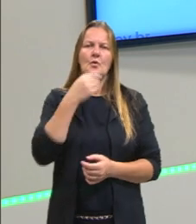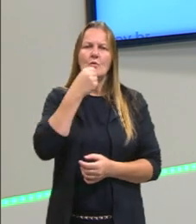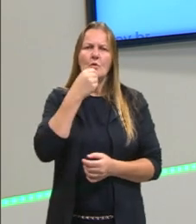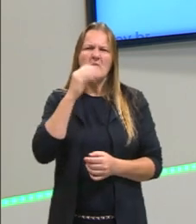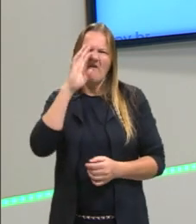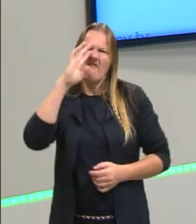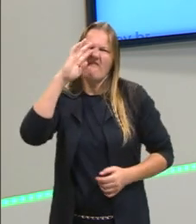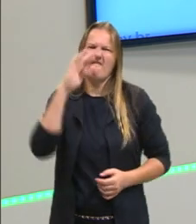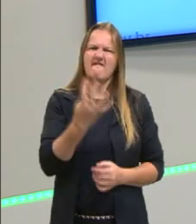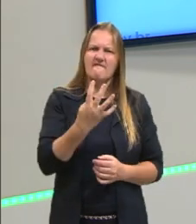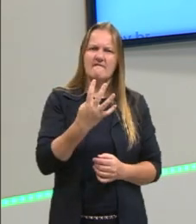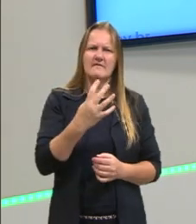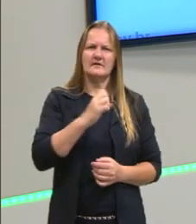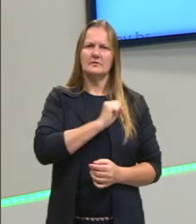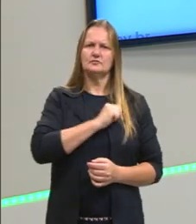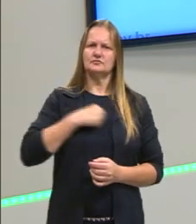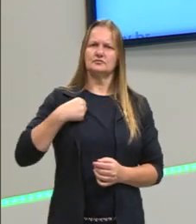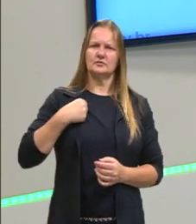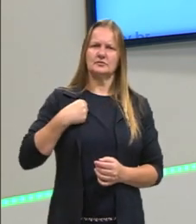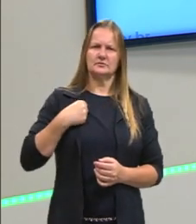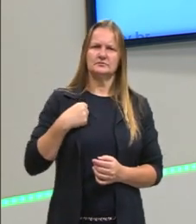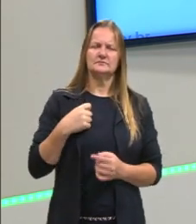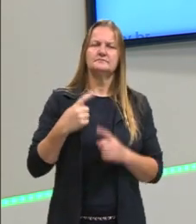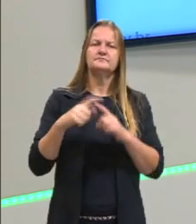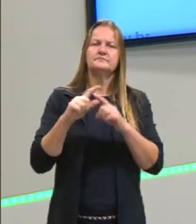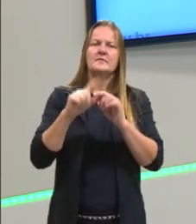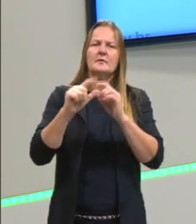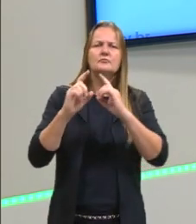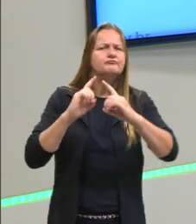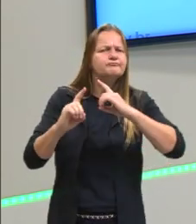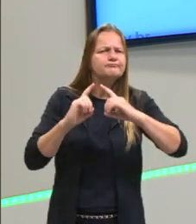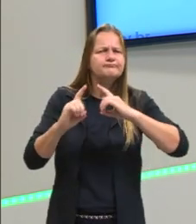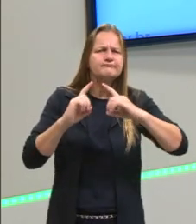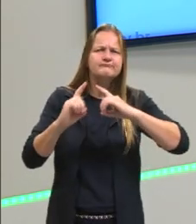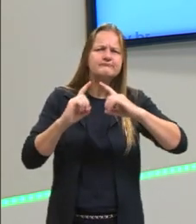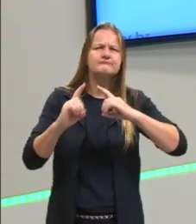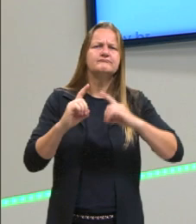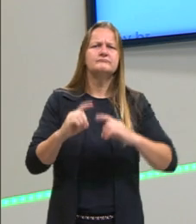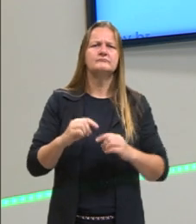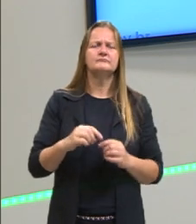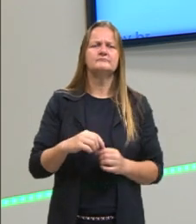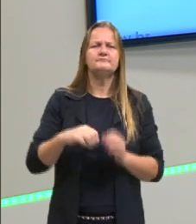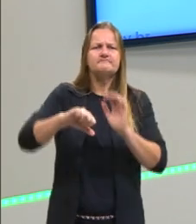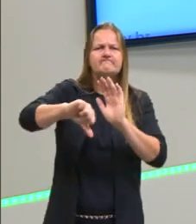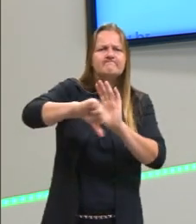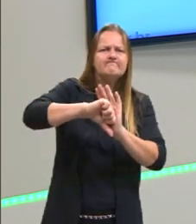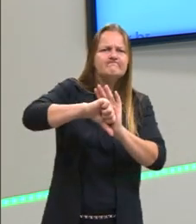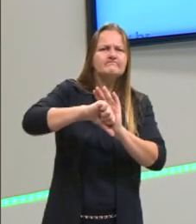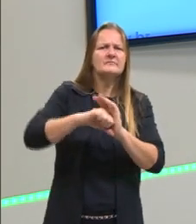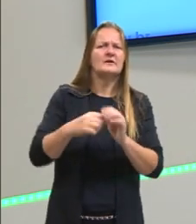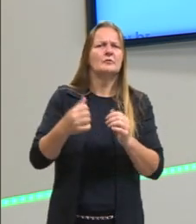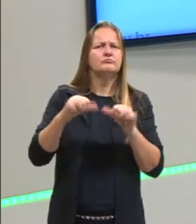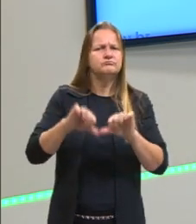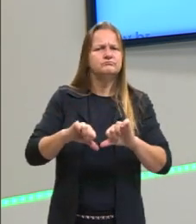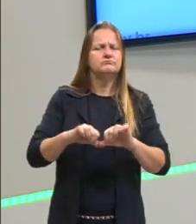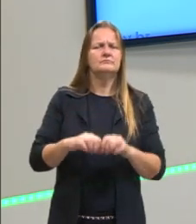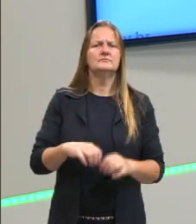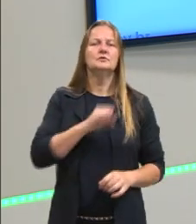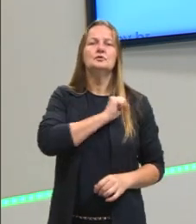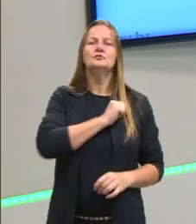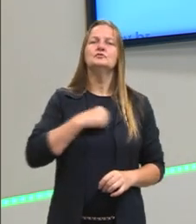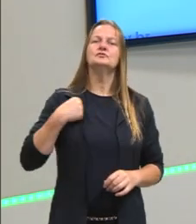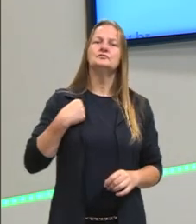acusou o Sócrates. E na discussão, ali na condenação do Sócrates, na discussão, o